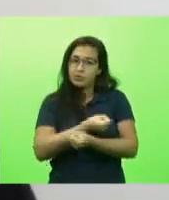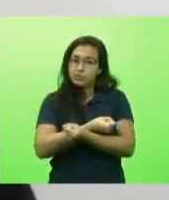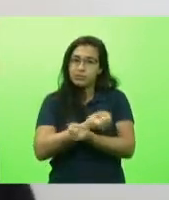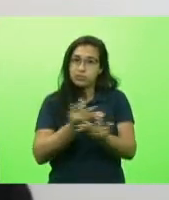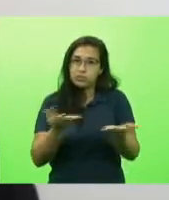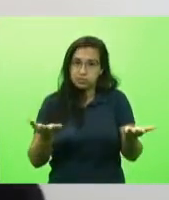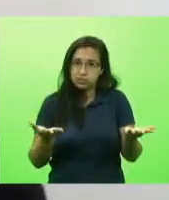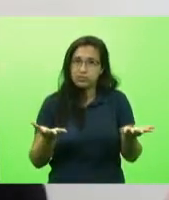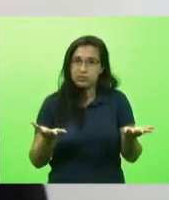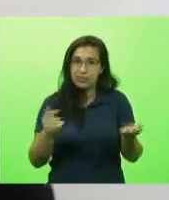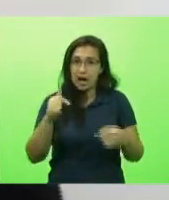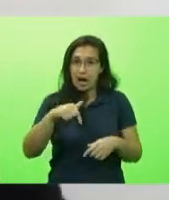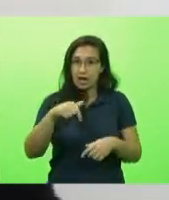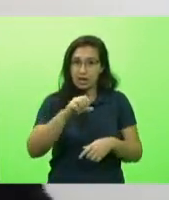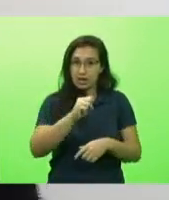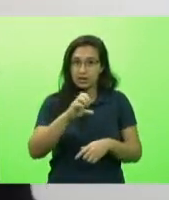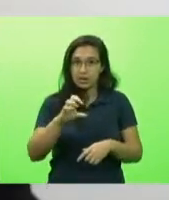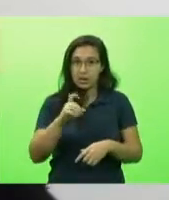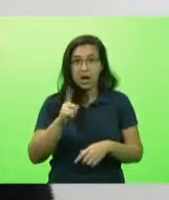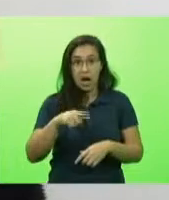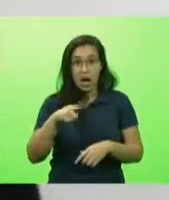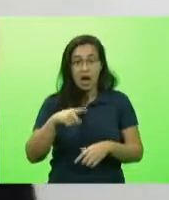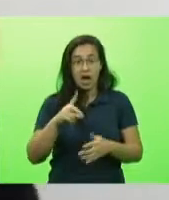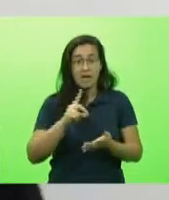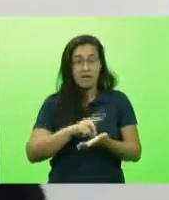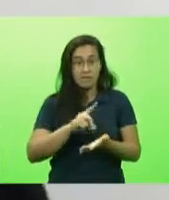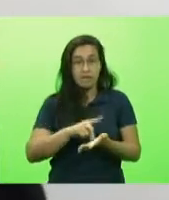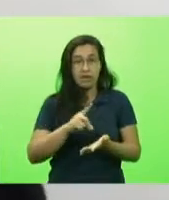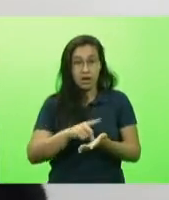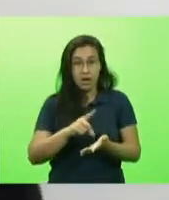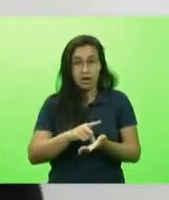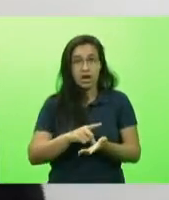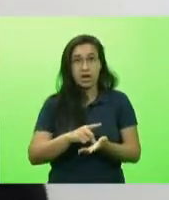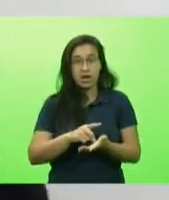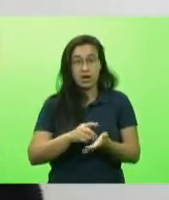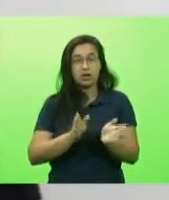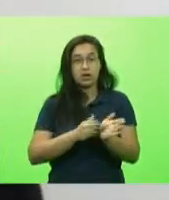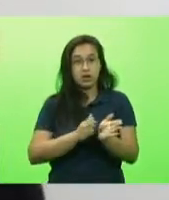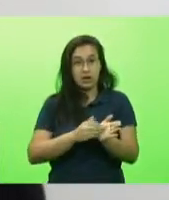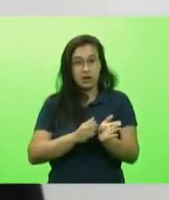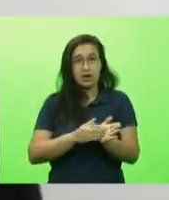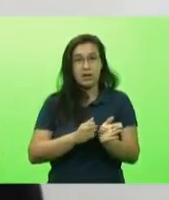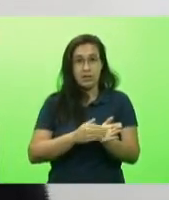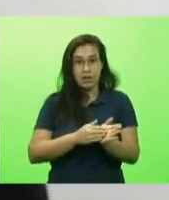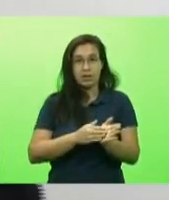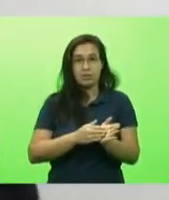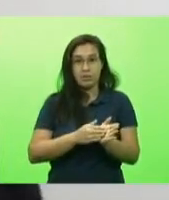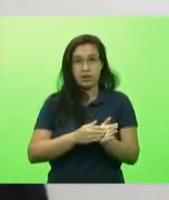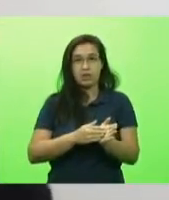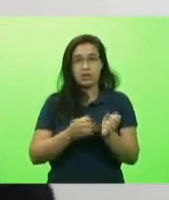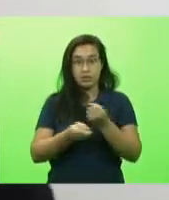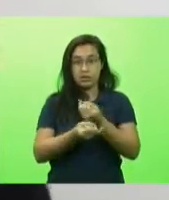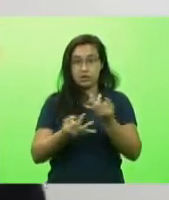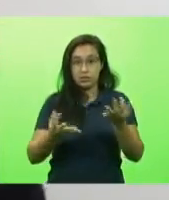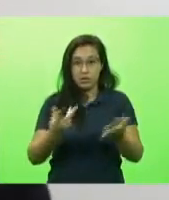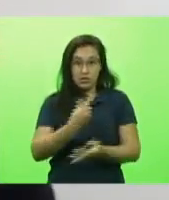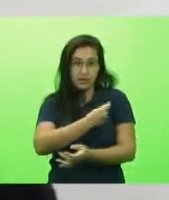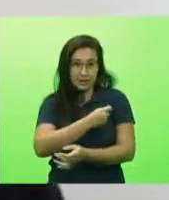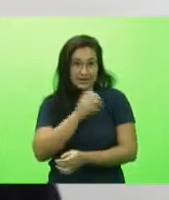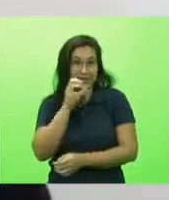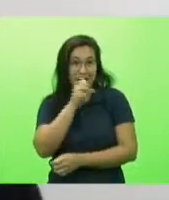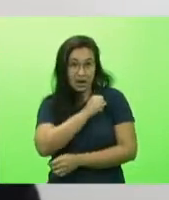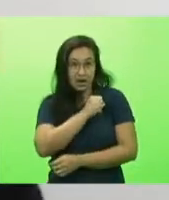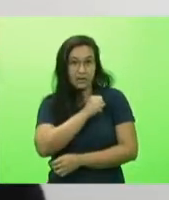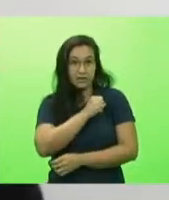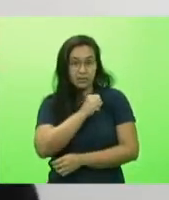quando chegaram aqui no estado é fato e isto merece realmente ser parabenizado e vossa excelência sempre tem sido muito atencioso